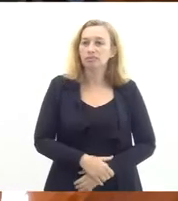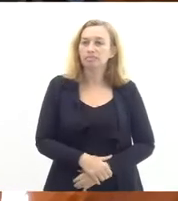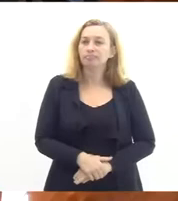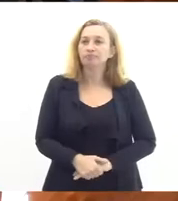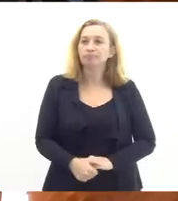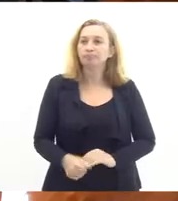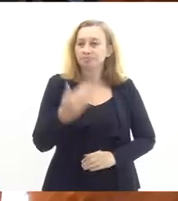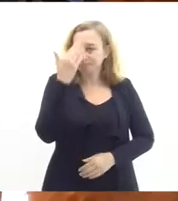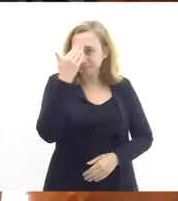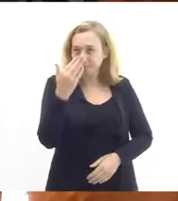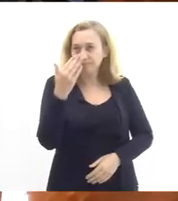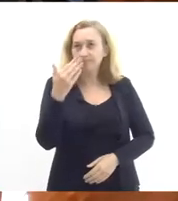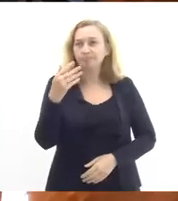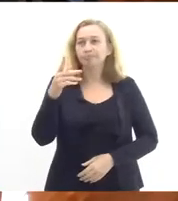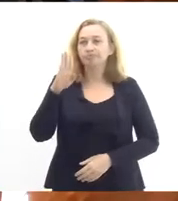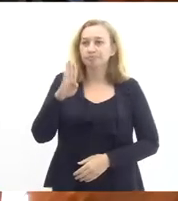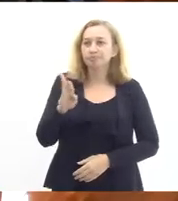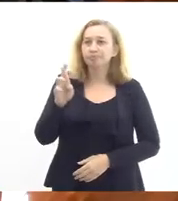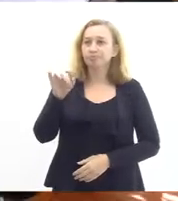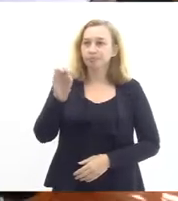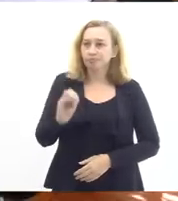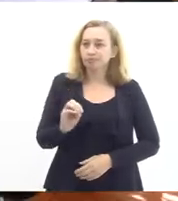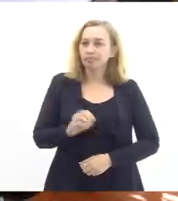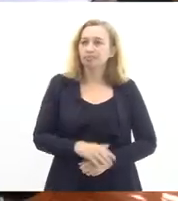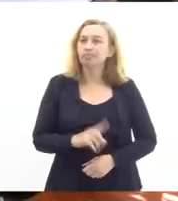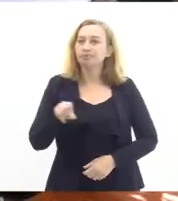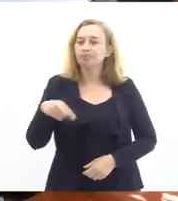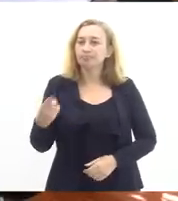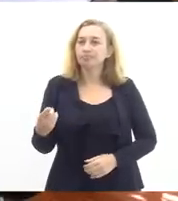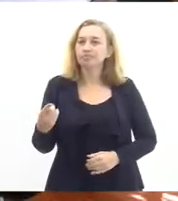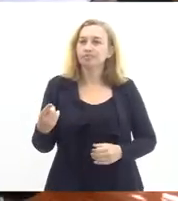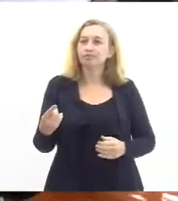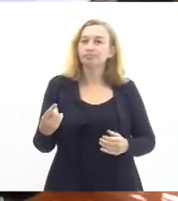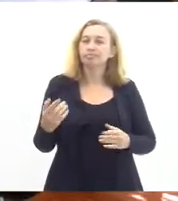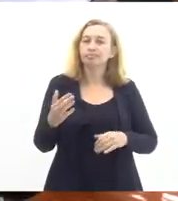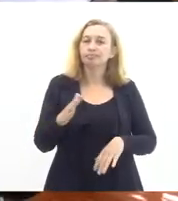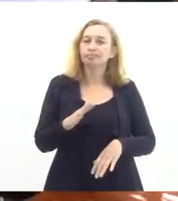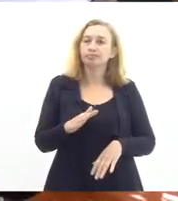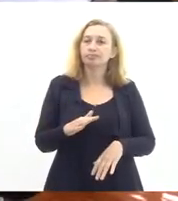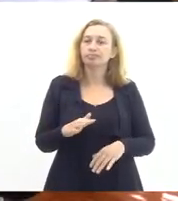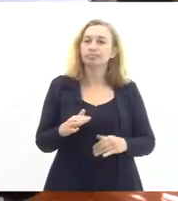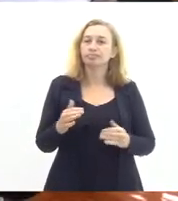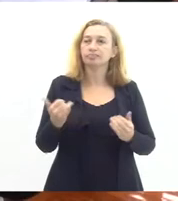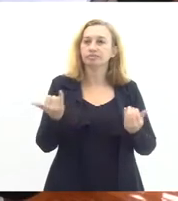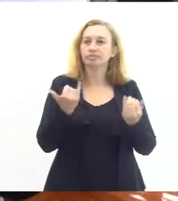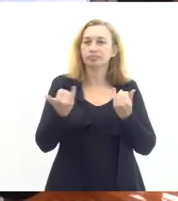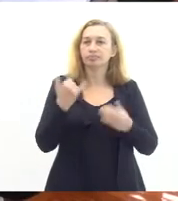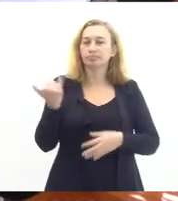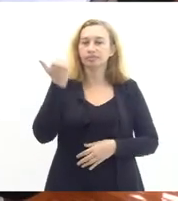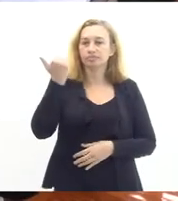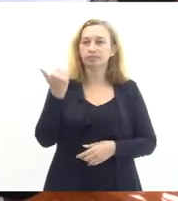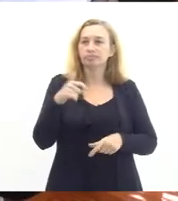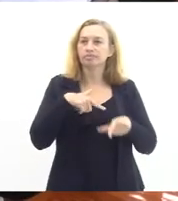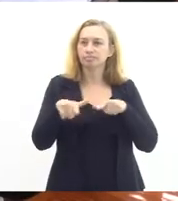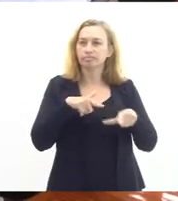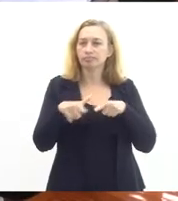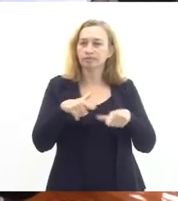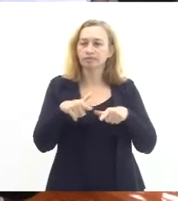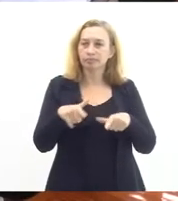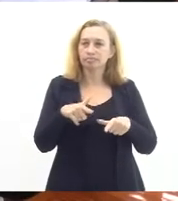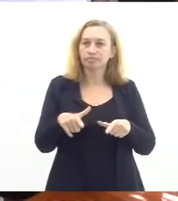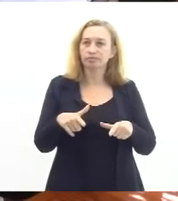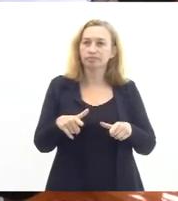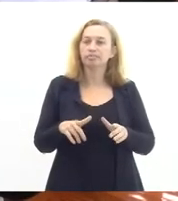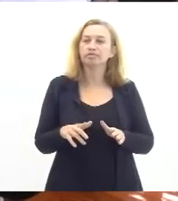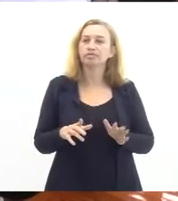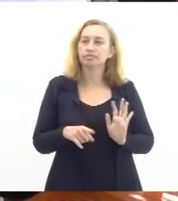obrigado Bruno traz informações muito importantes aí nós vamos trabalhar para essas